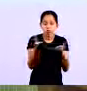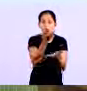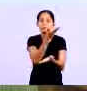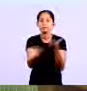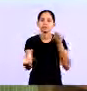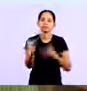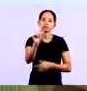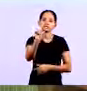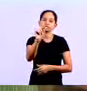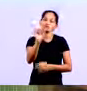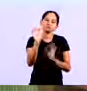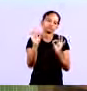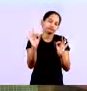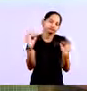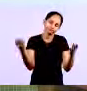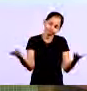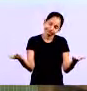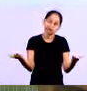dinheiro Mas